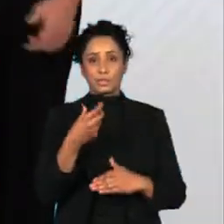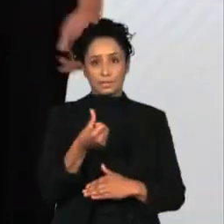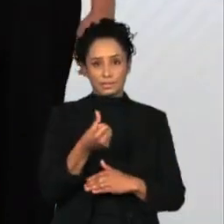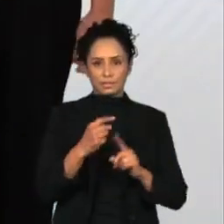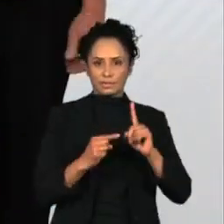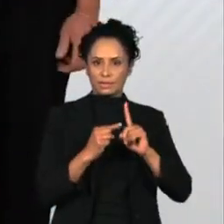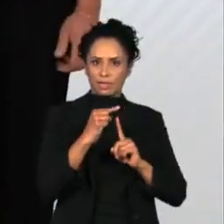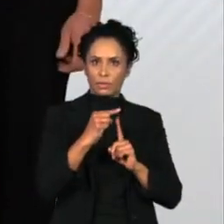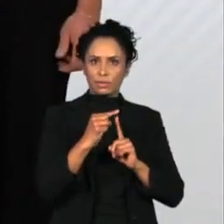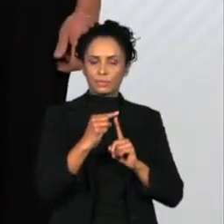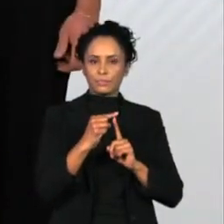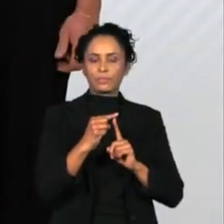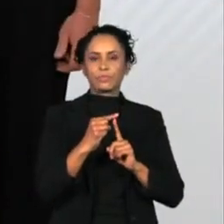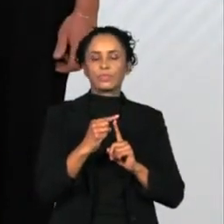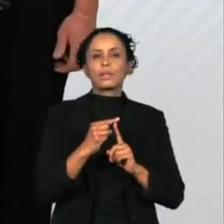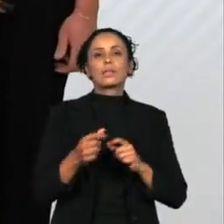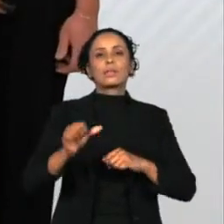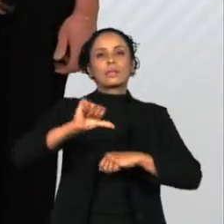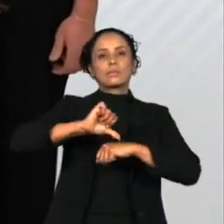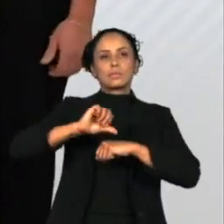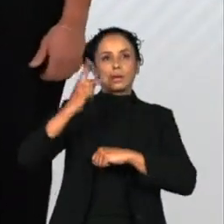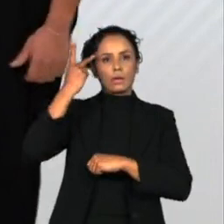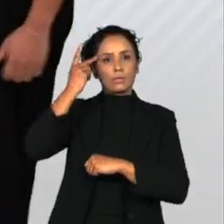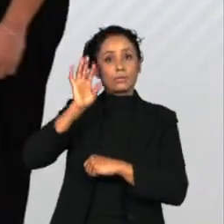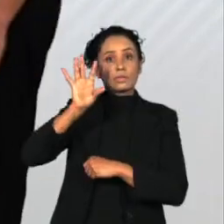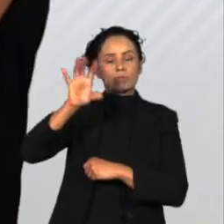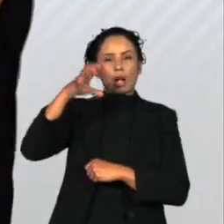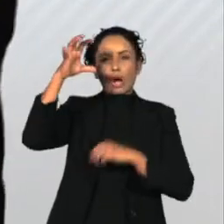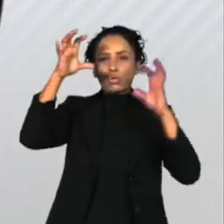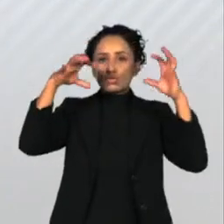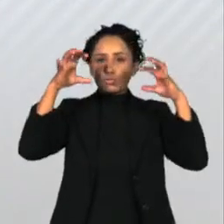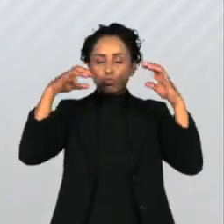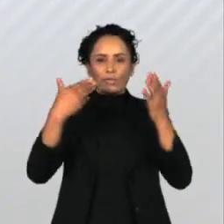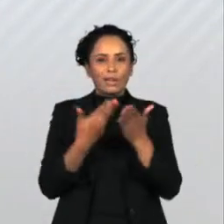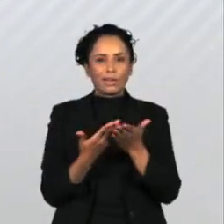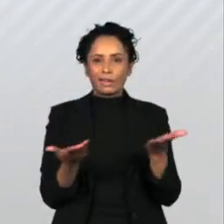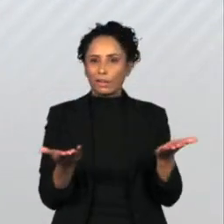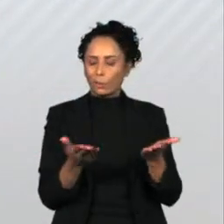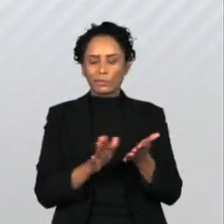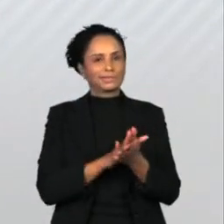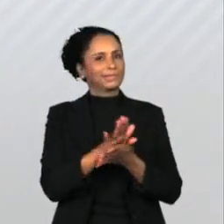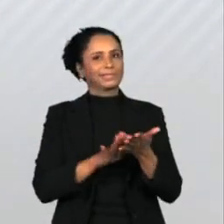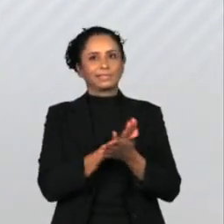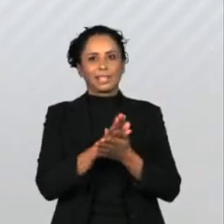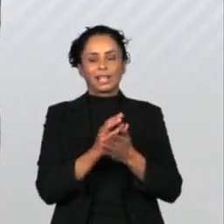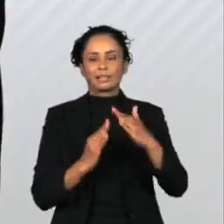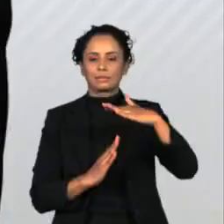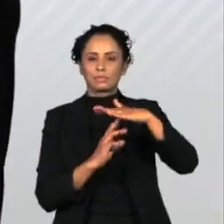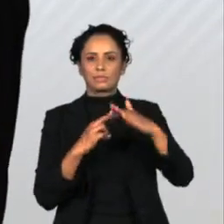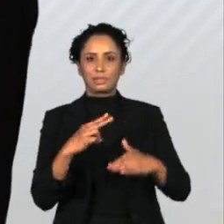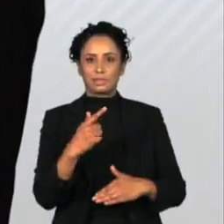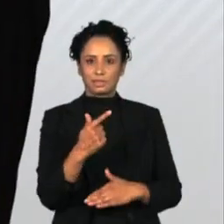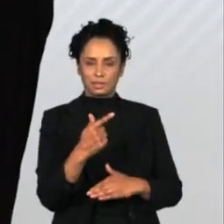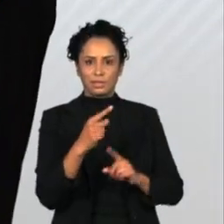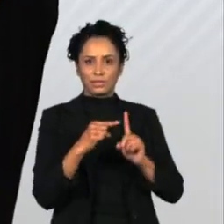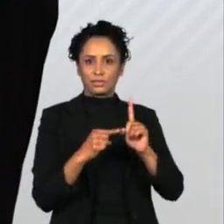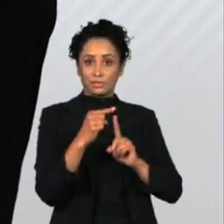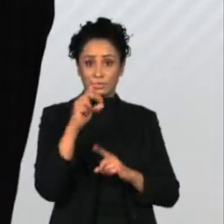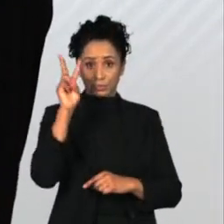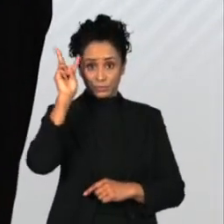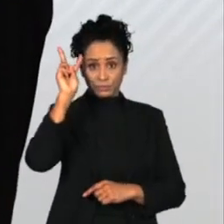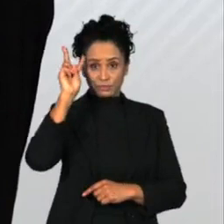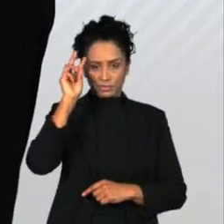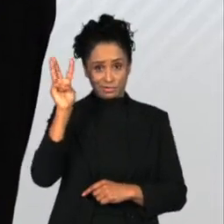graus. Na capital paulista, ainda sem expectativa para a chuva. A máxima chega aos 27 graus nesta segunda-feira.